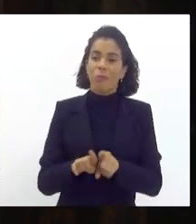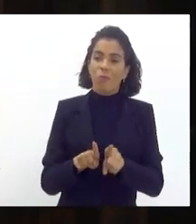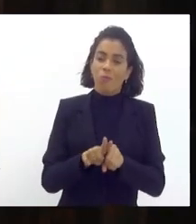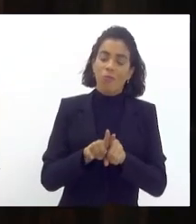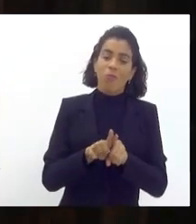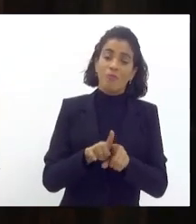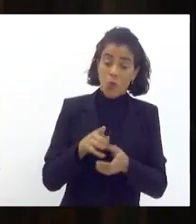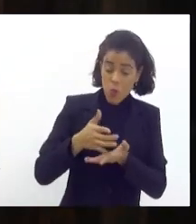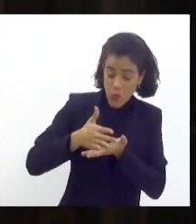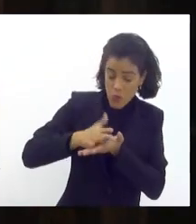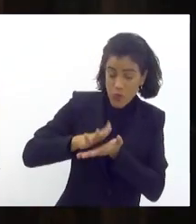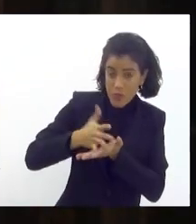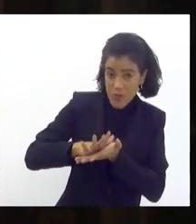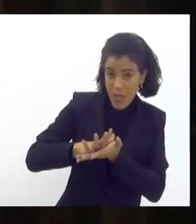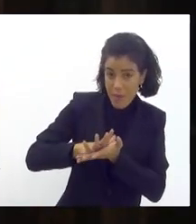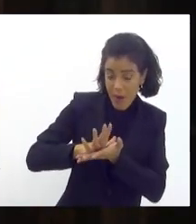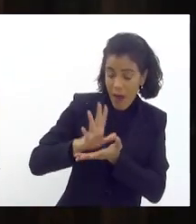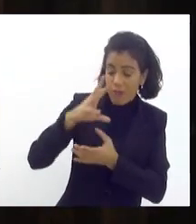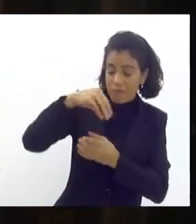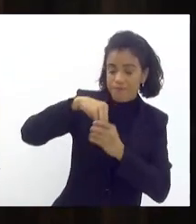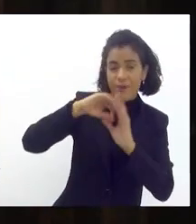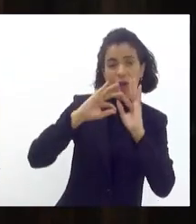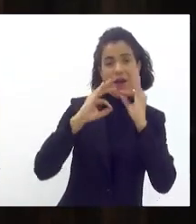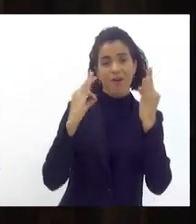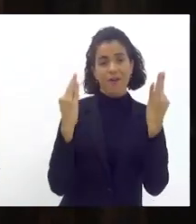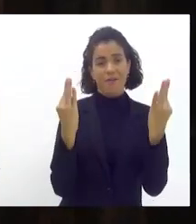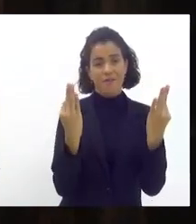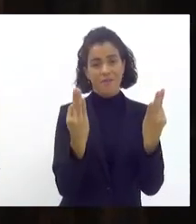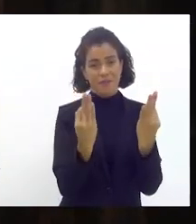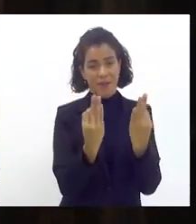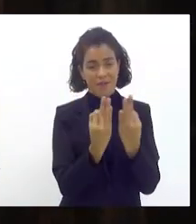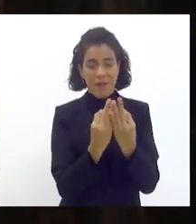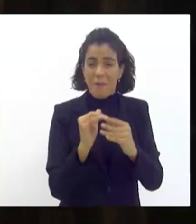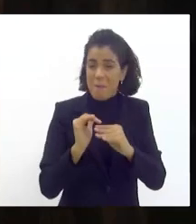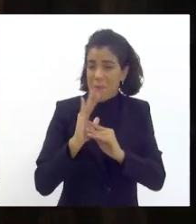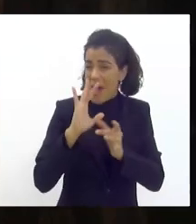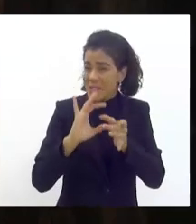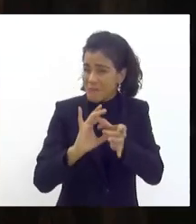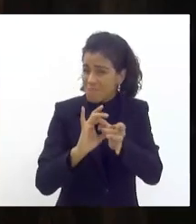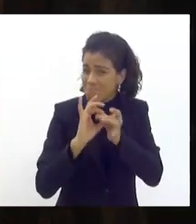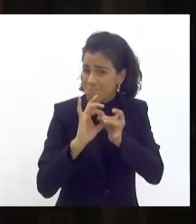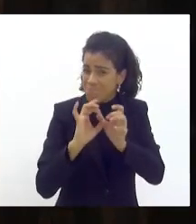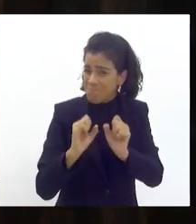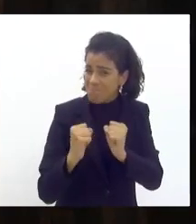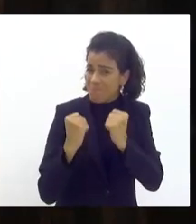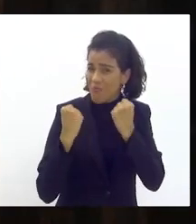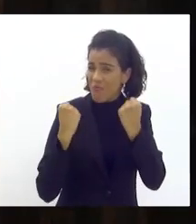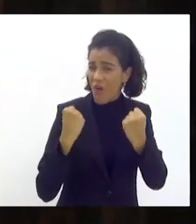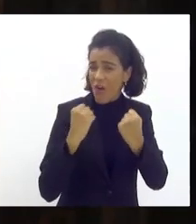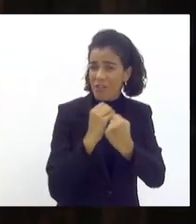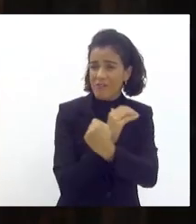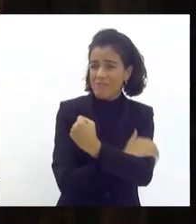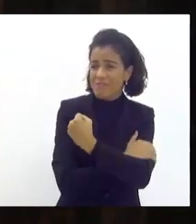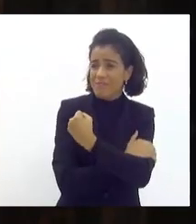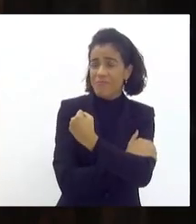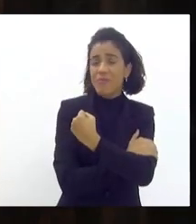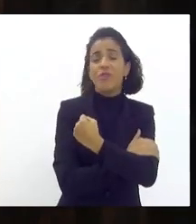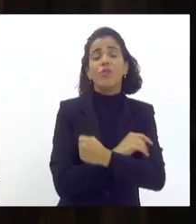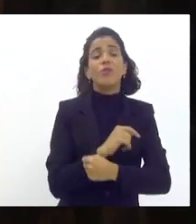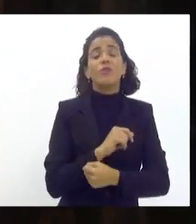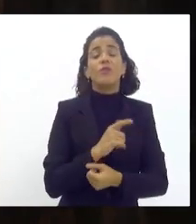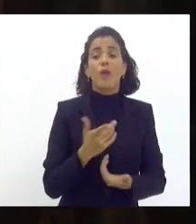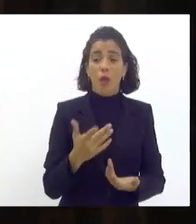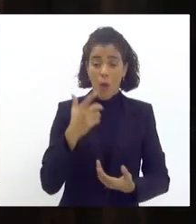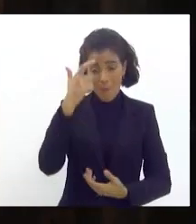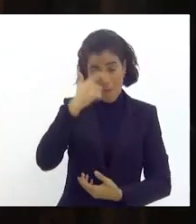o samba, como uma família, ele está mais unido, está mais fortalecido, e eu digo isso com muita propriedade,